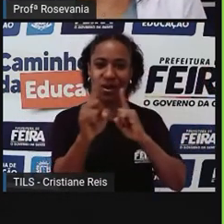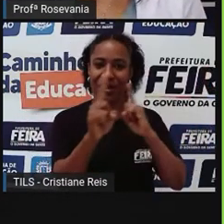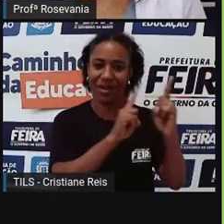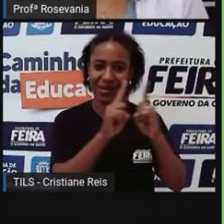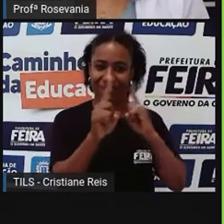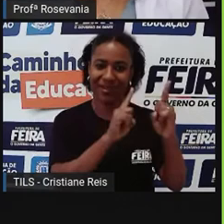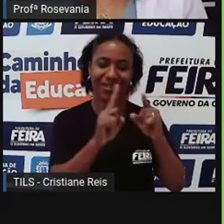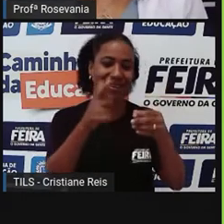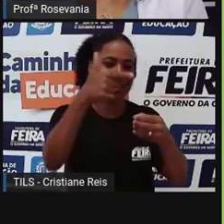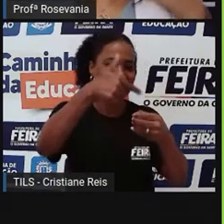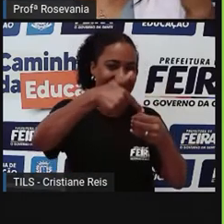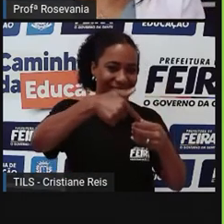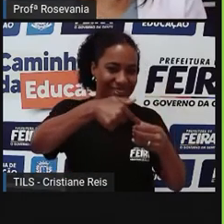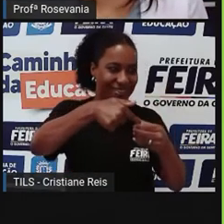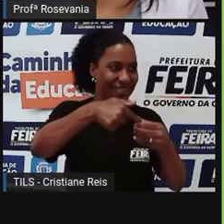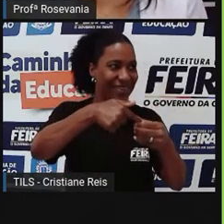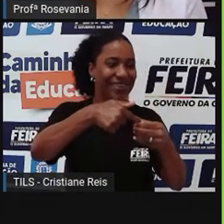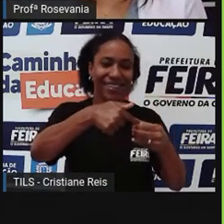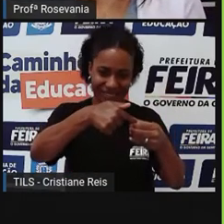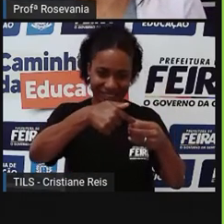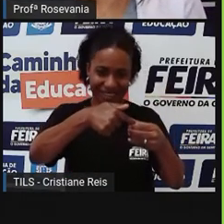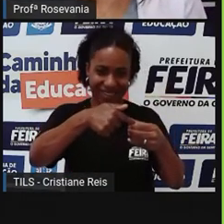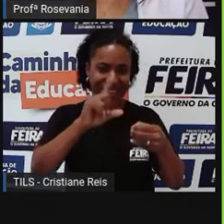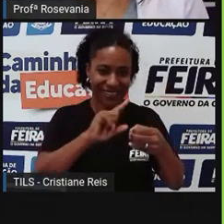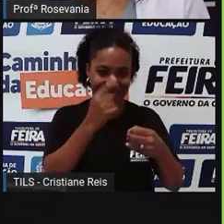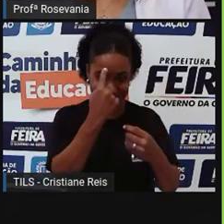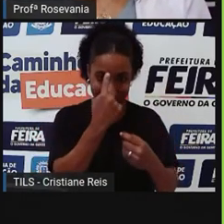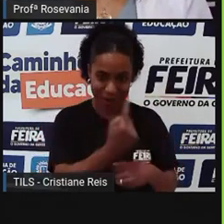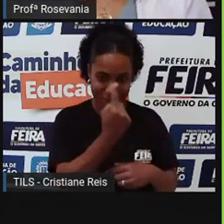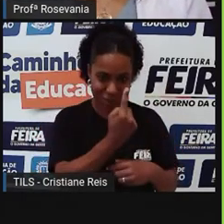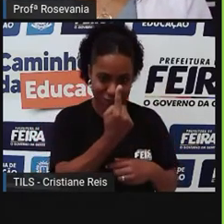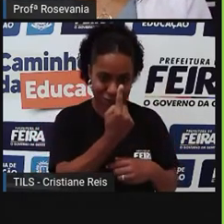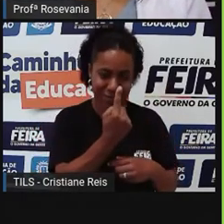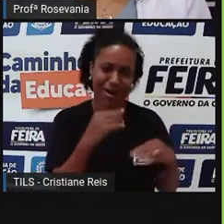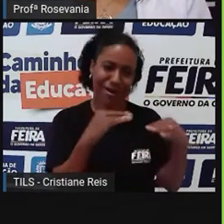de gasolina só, hoje nós temos vários postos de gasolina aí.